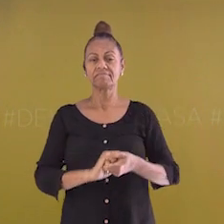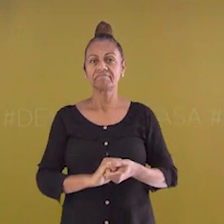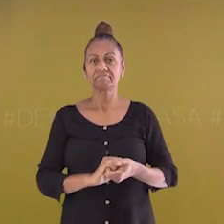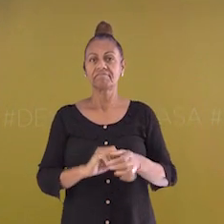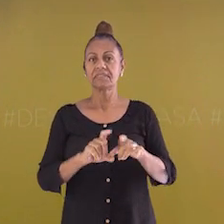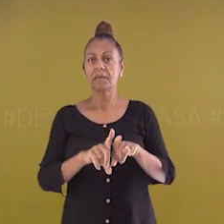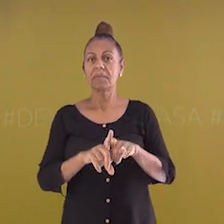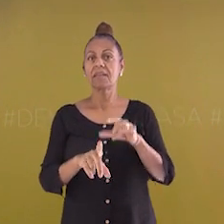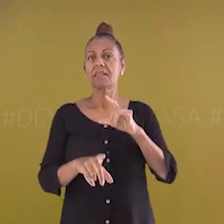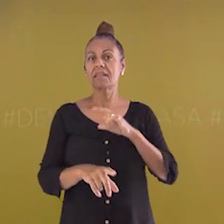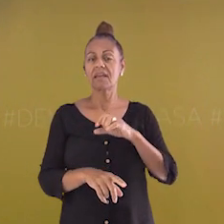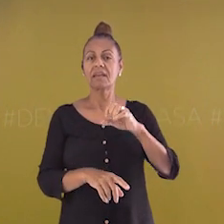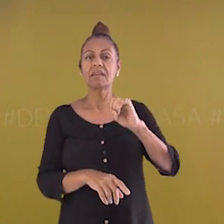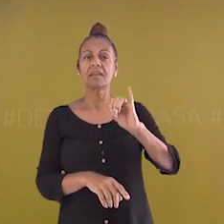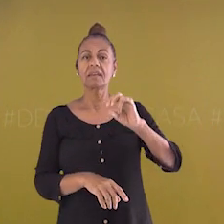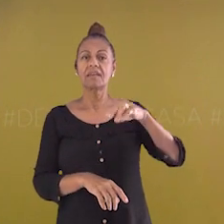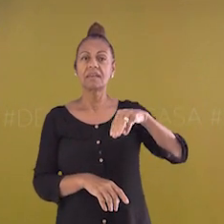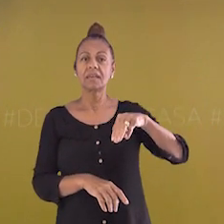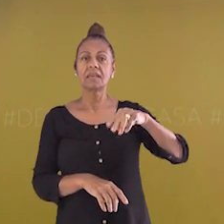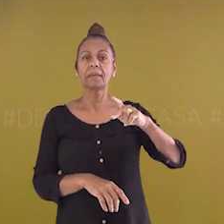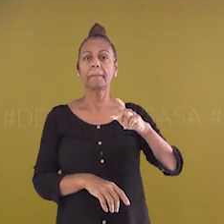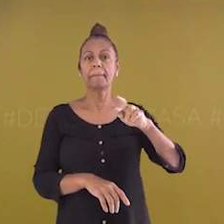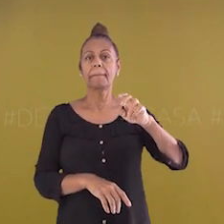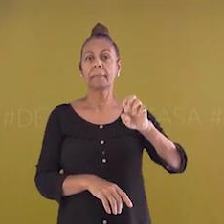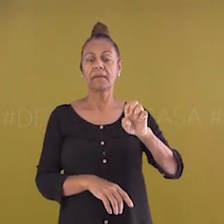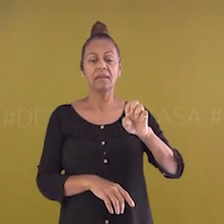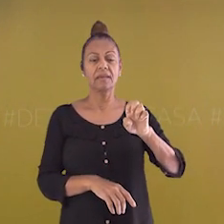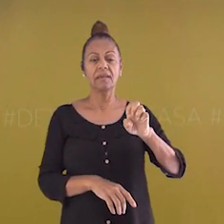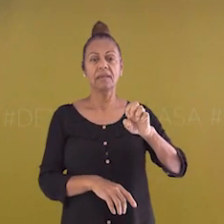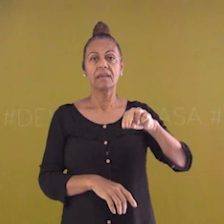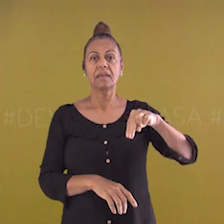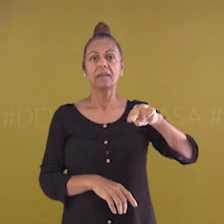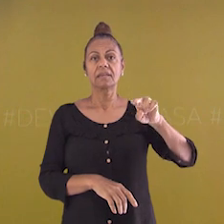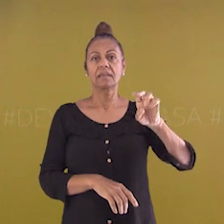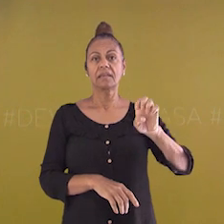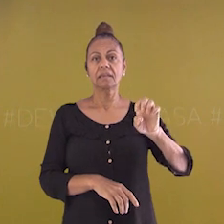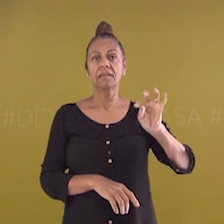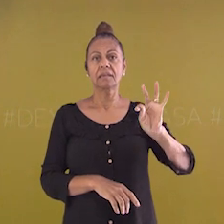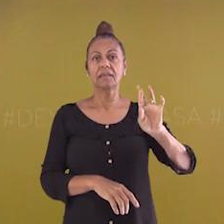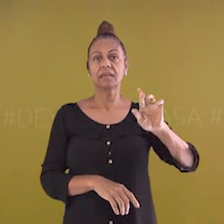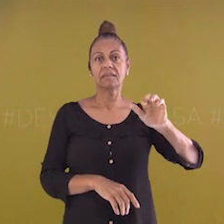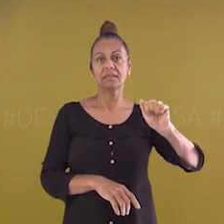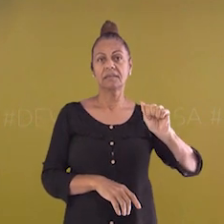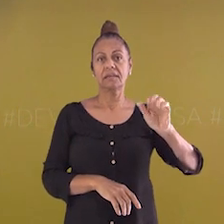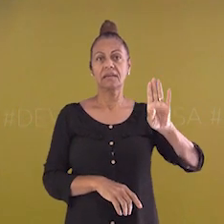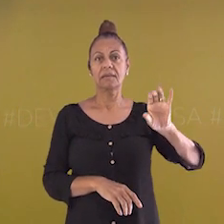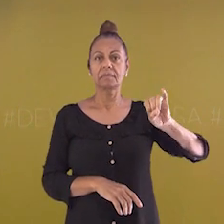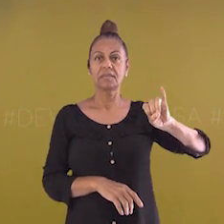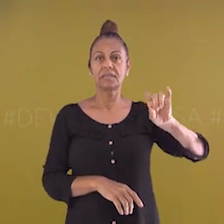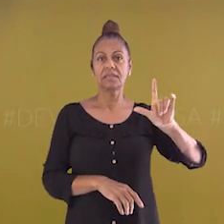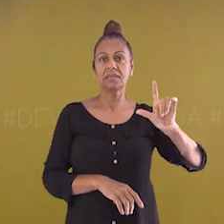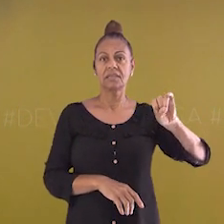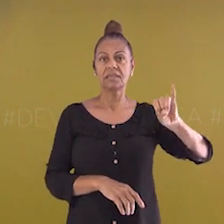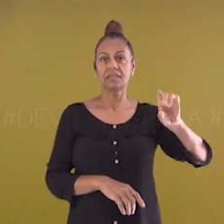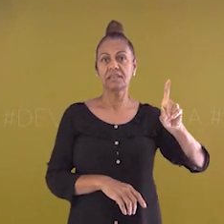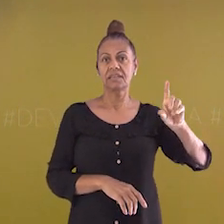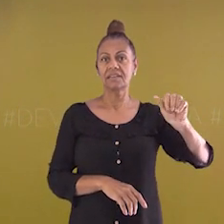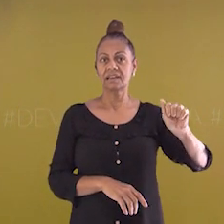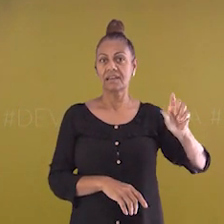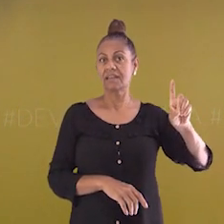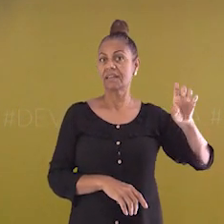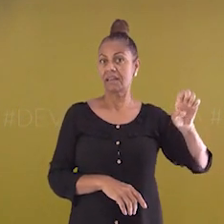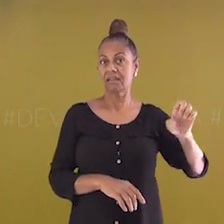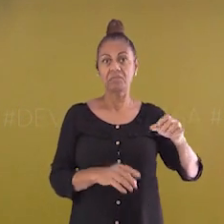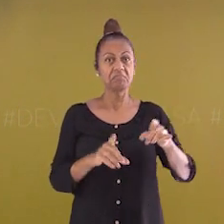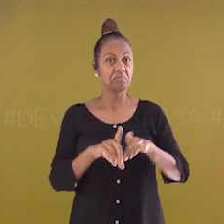Impenetrabilidade. Esses dois corpos, eles não podem ocupar este mesmo lugar. A compressibilidade